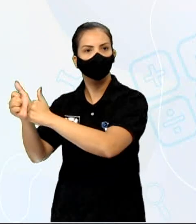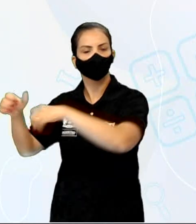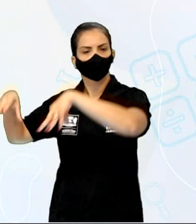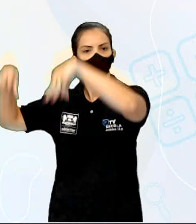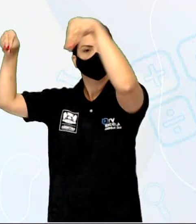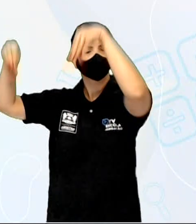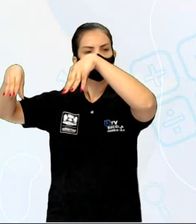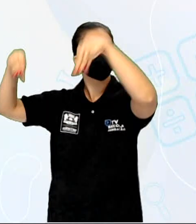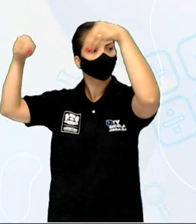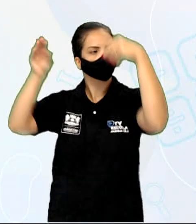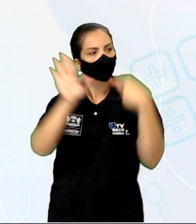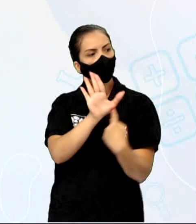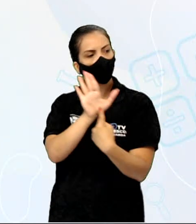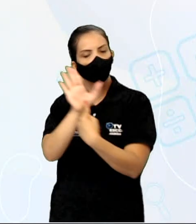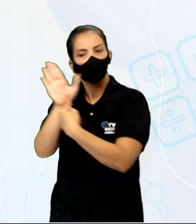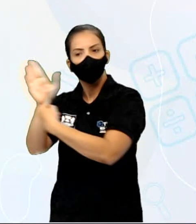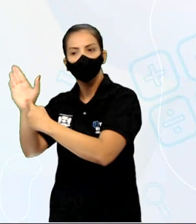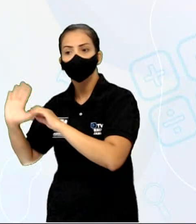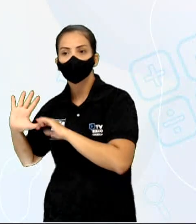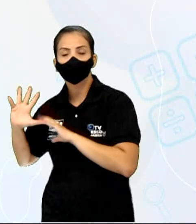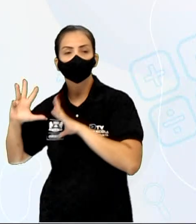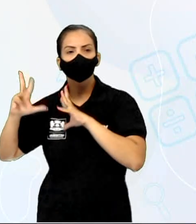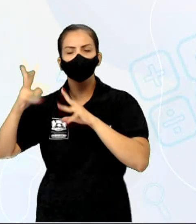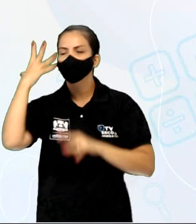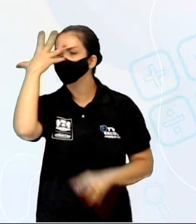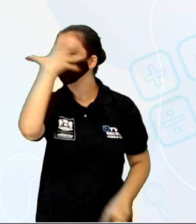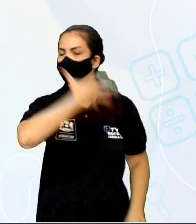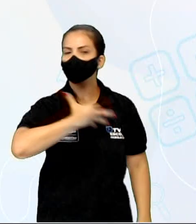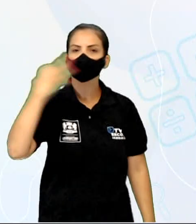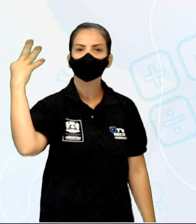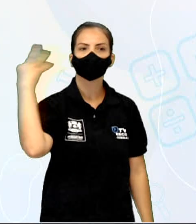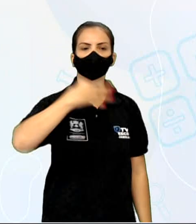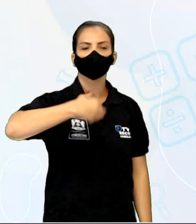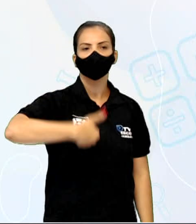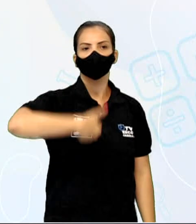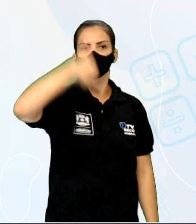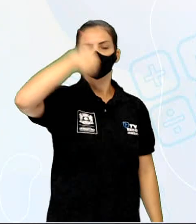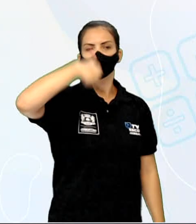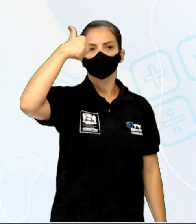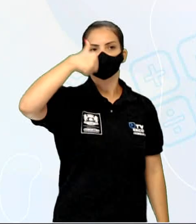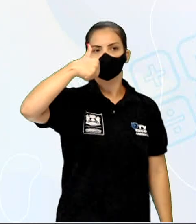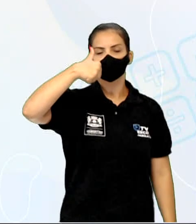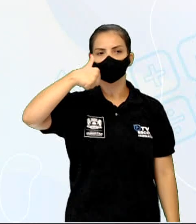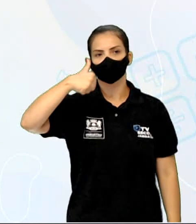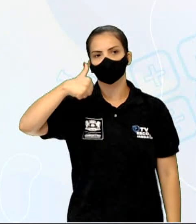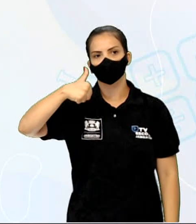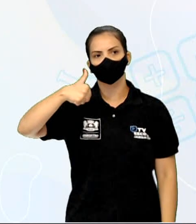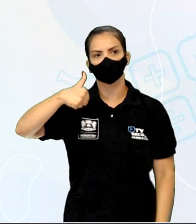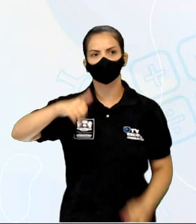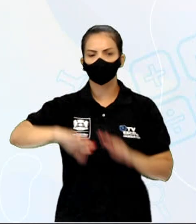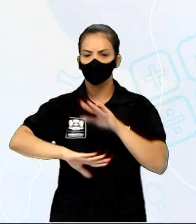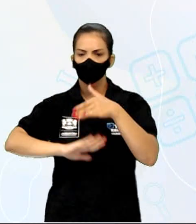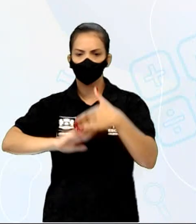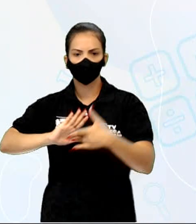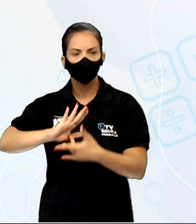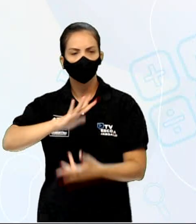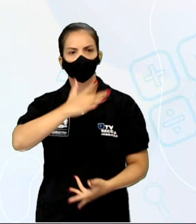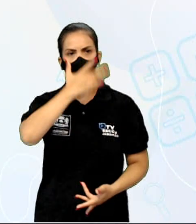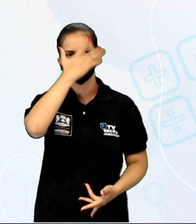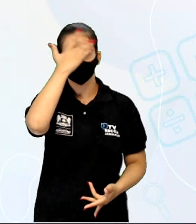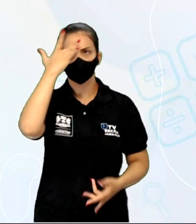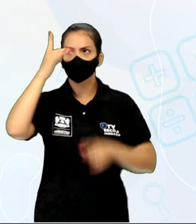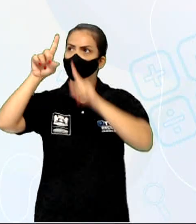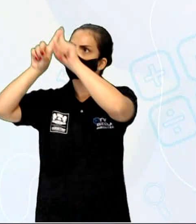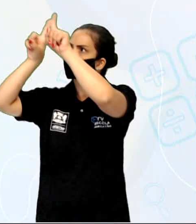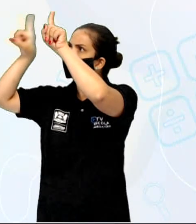nos mostrar tudo que há de belo. Primeiro ele fala de toda aquela gente retratada nos